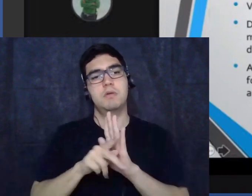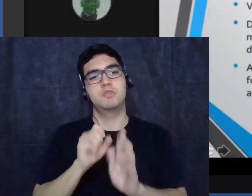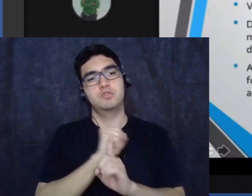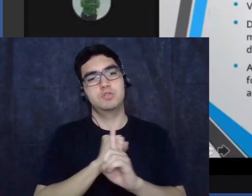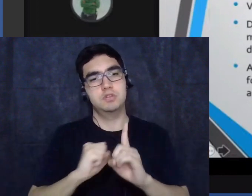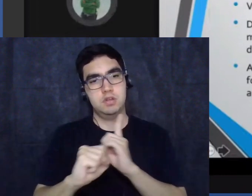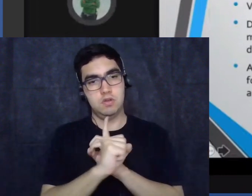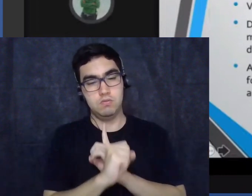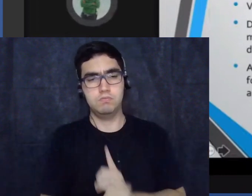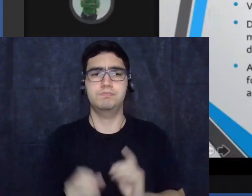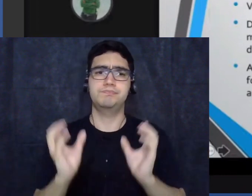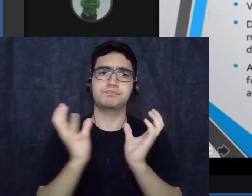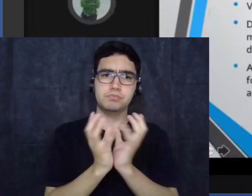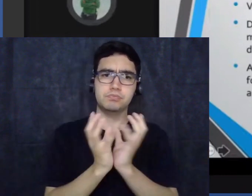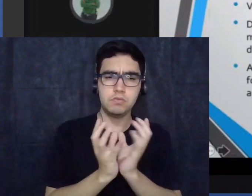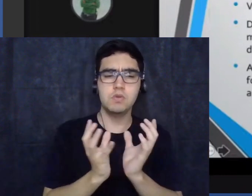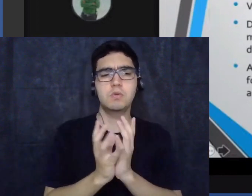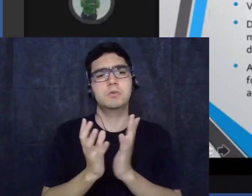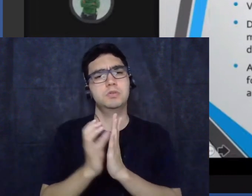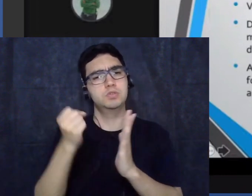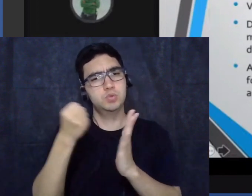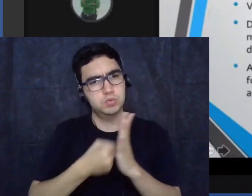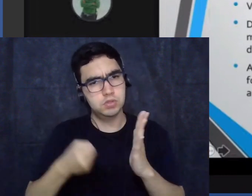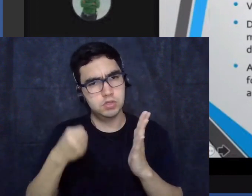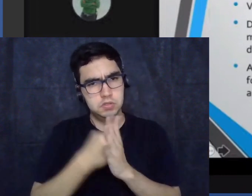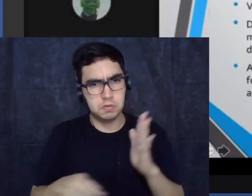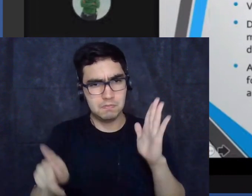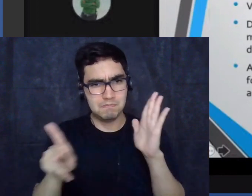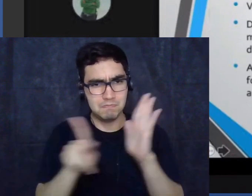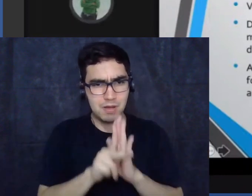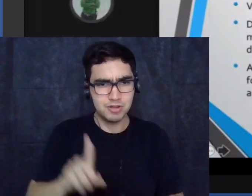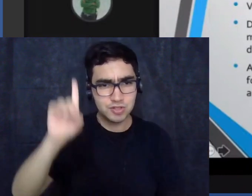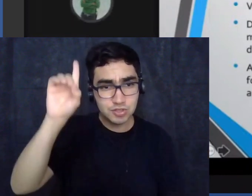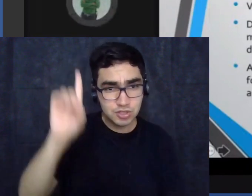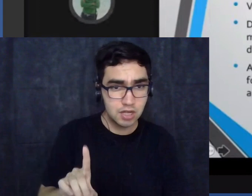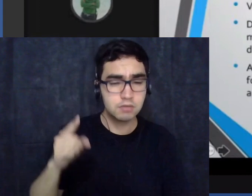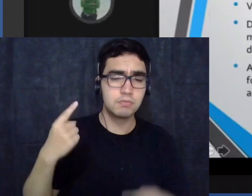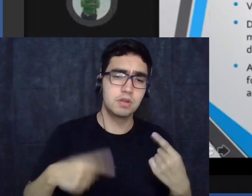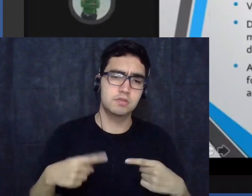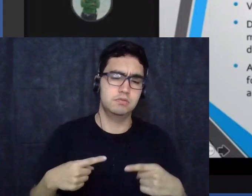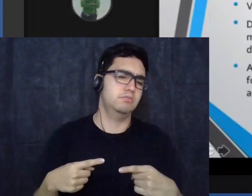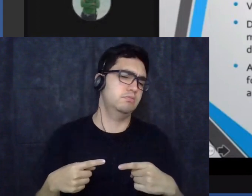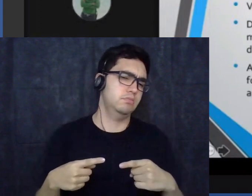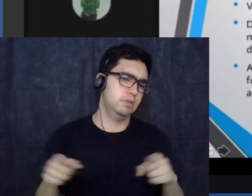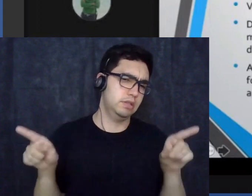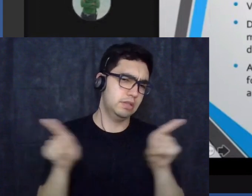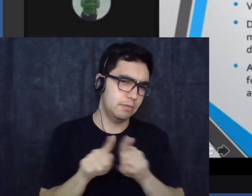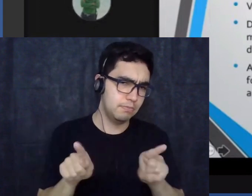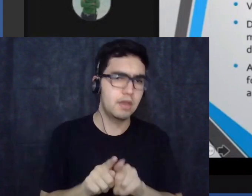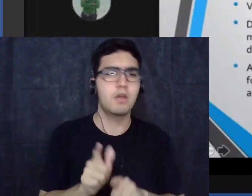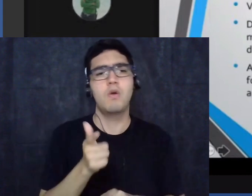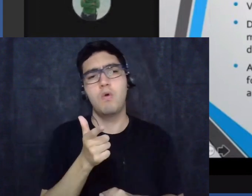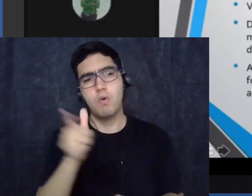lutando não só por direitos políticos, mas por outros direitos,